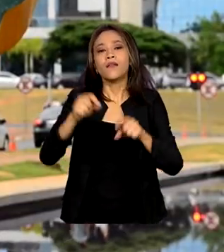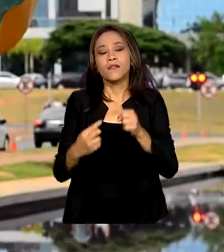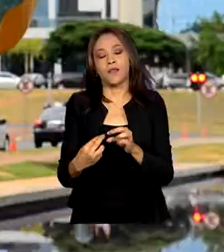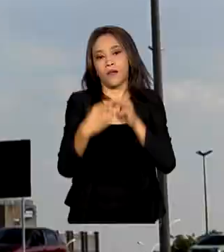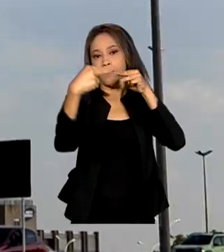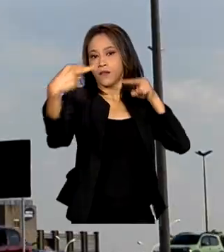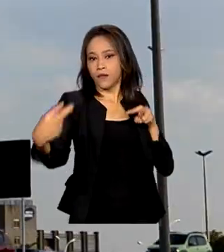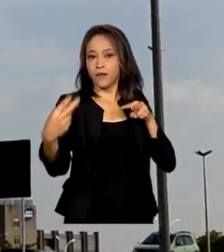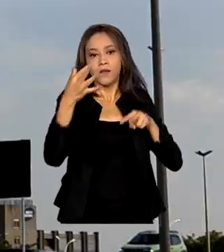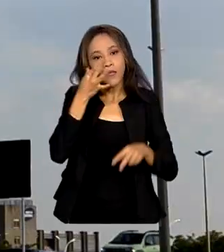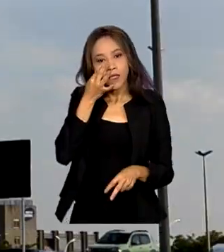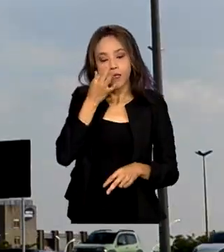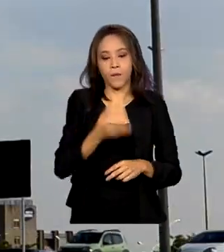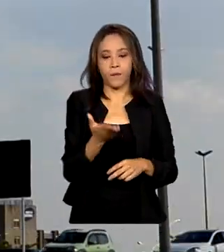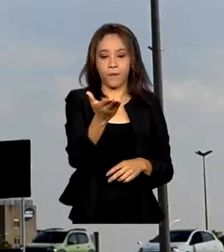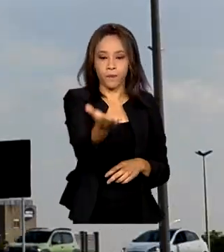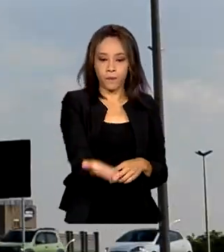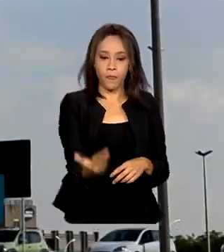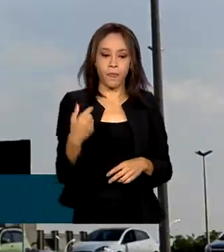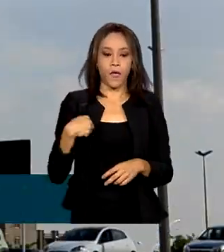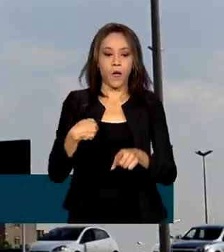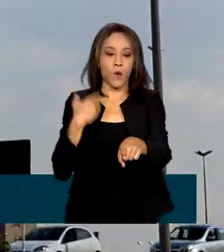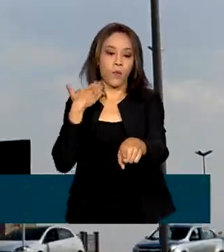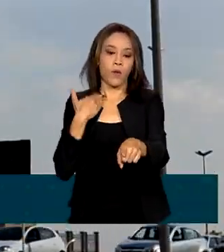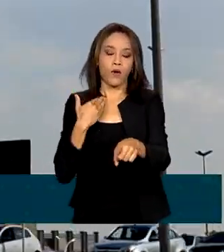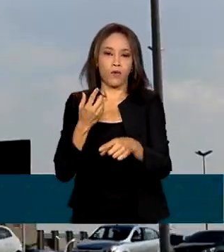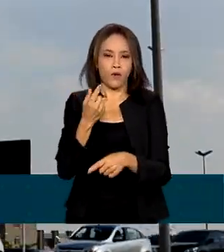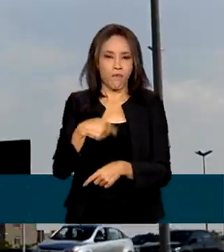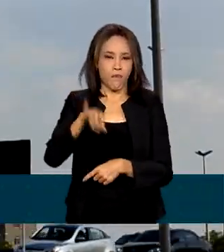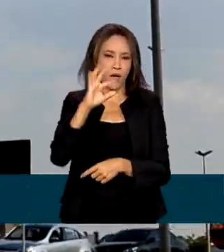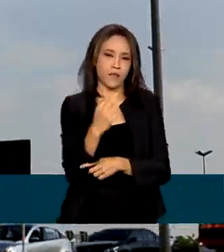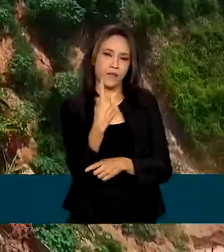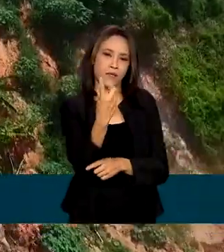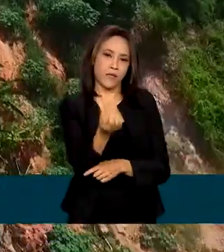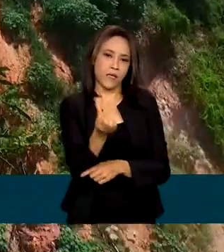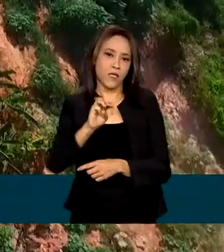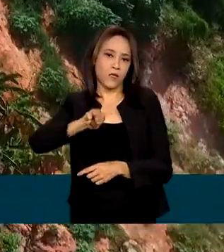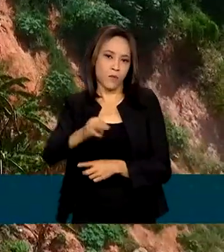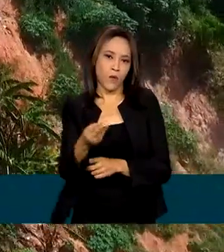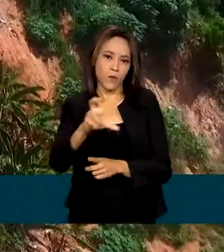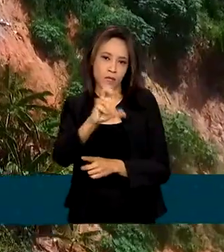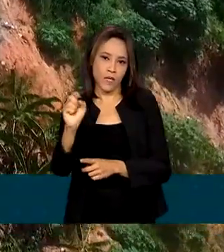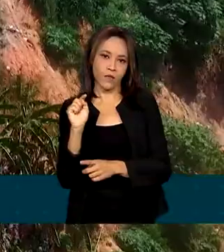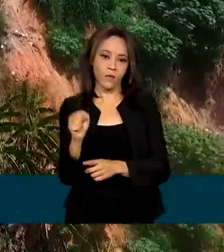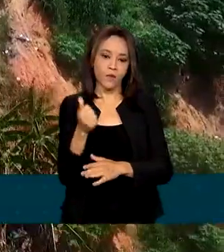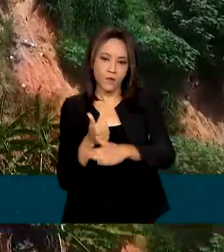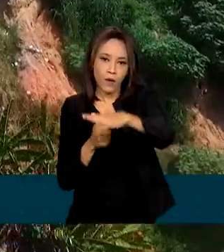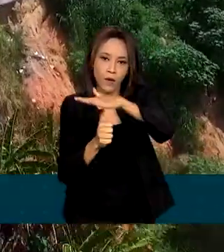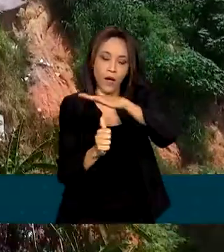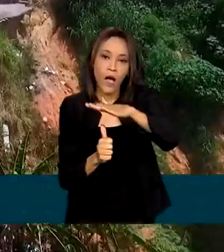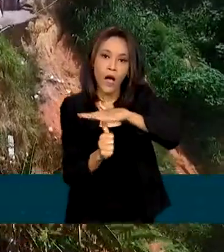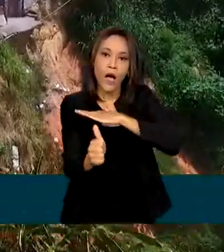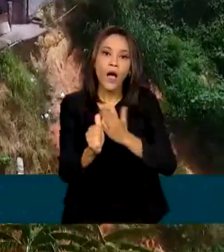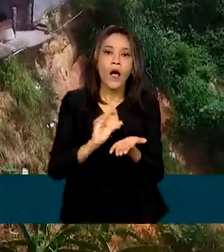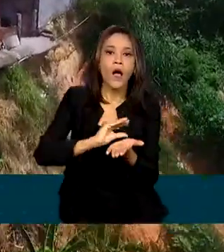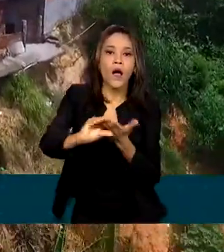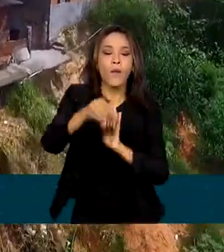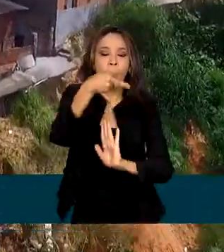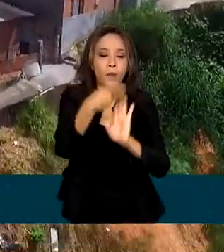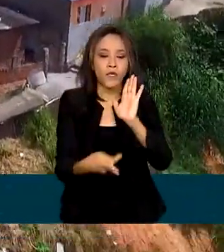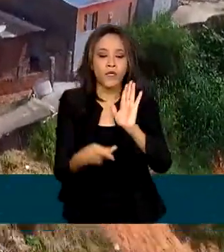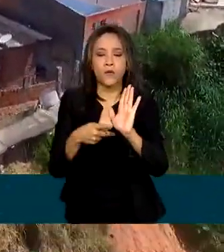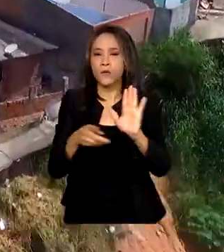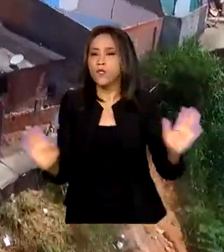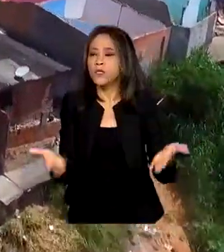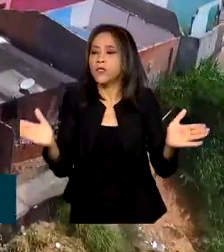Econômica Federal vai investir mais de 16 milhões e meio de reais no projeto que pretende impulsionar a emancipação de